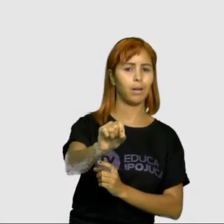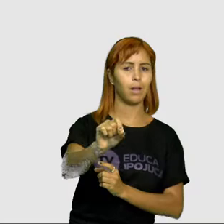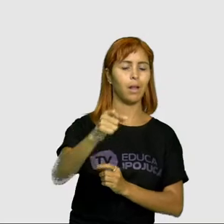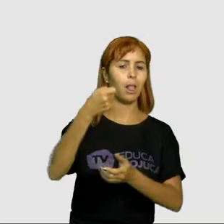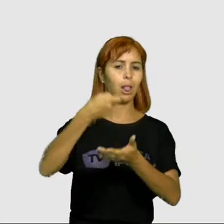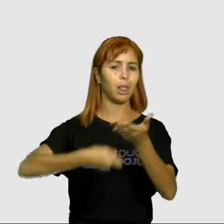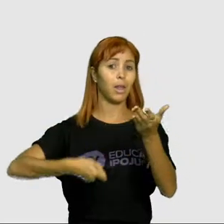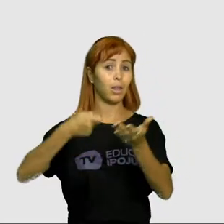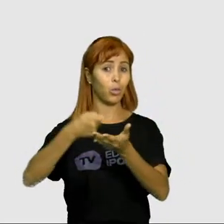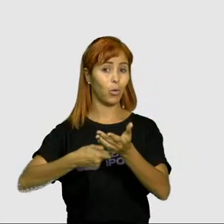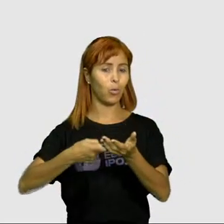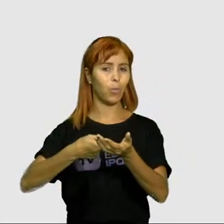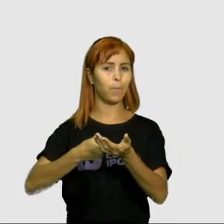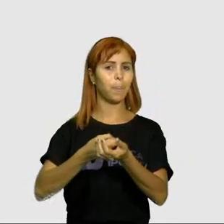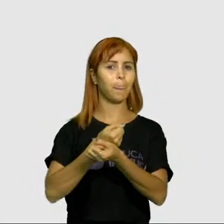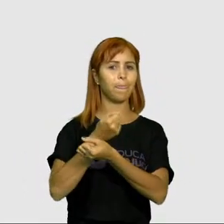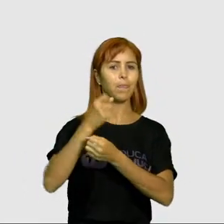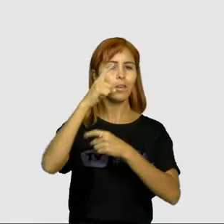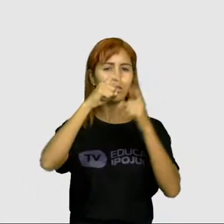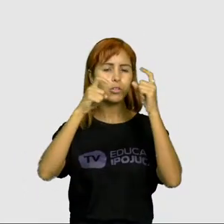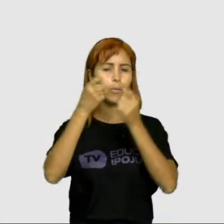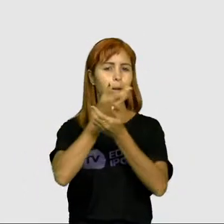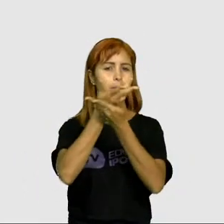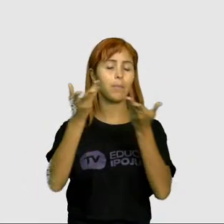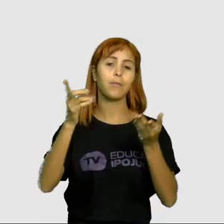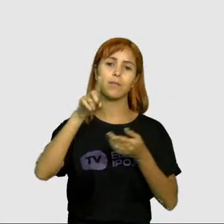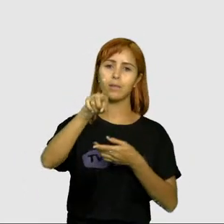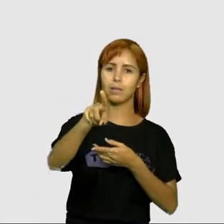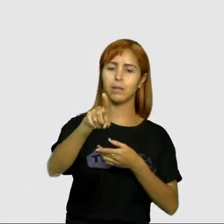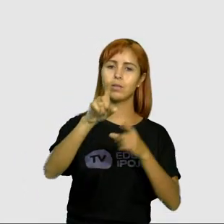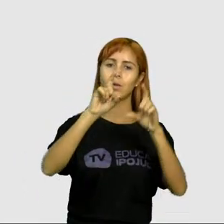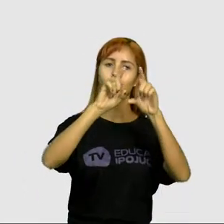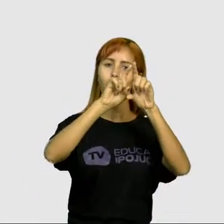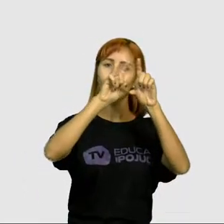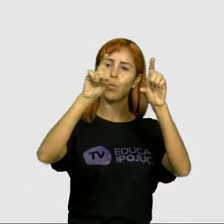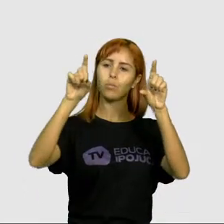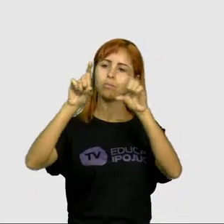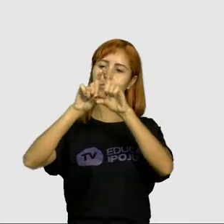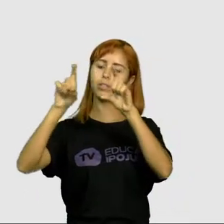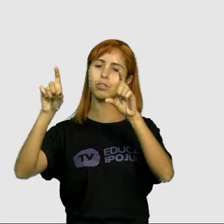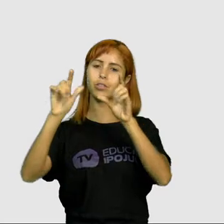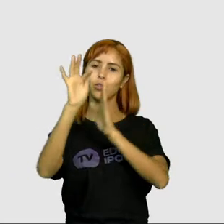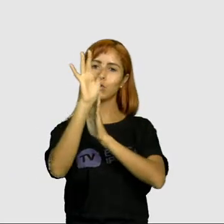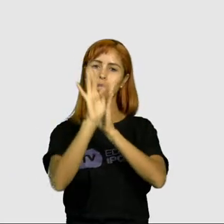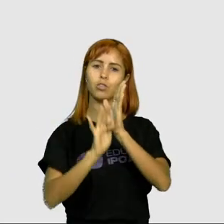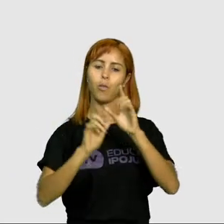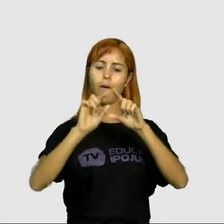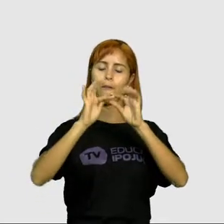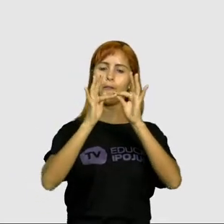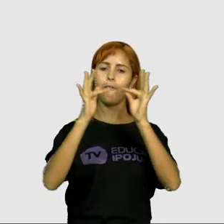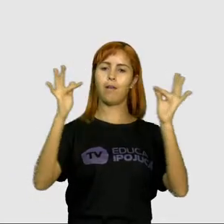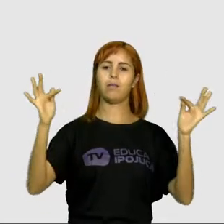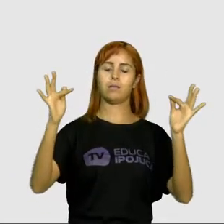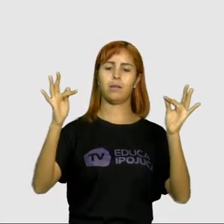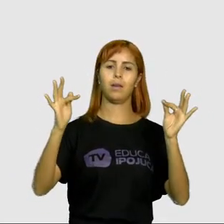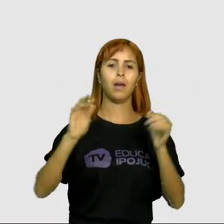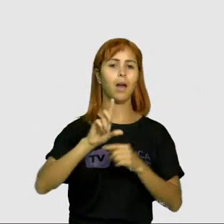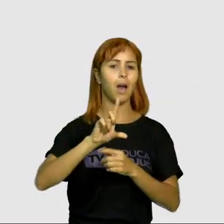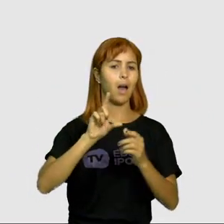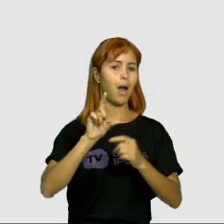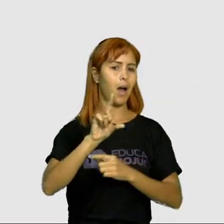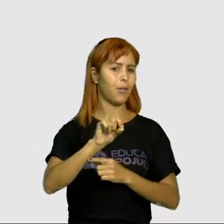passar para vocês? Aí eu trago um fragmento que eu tirei lá do texto. As formigas